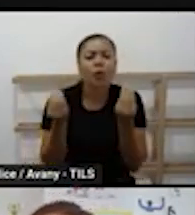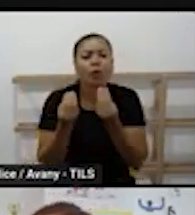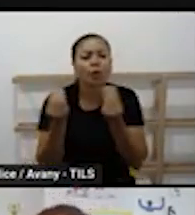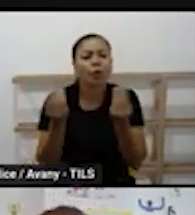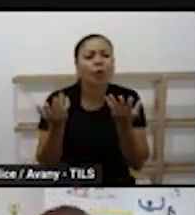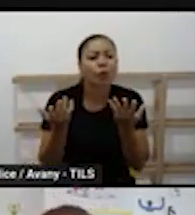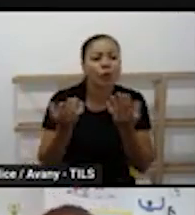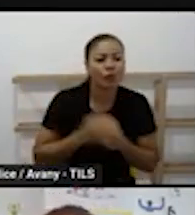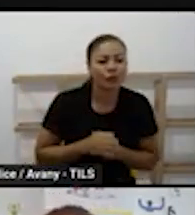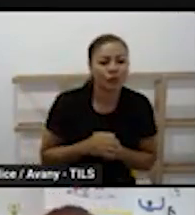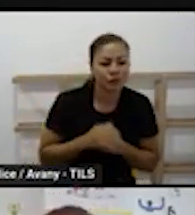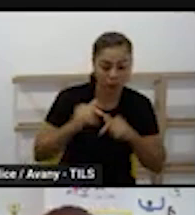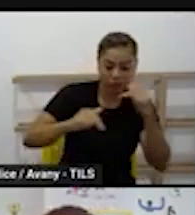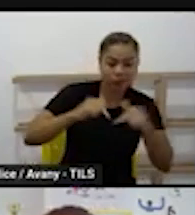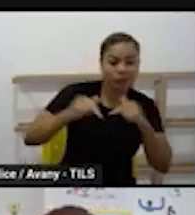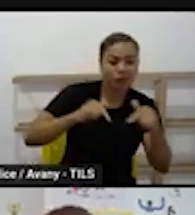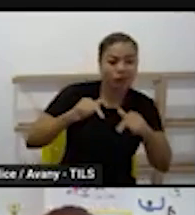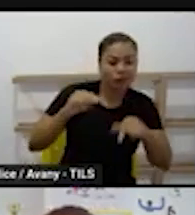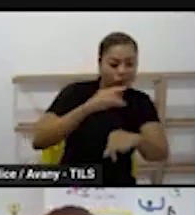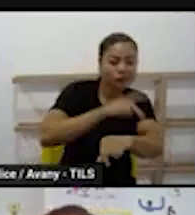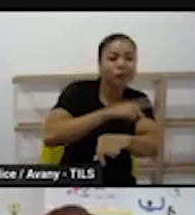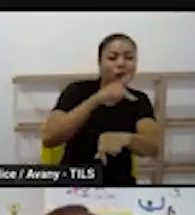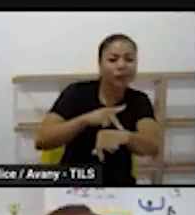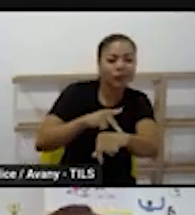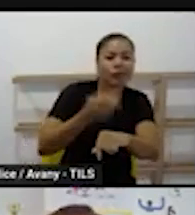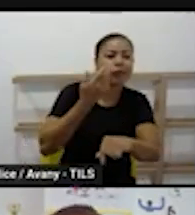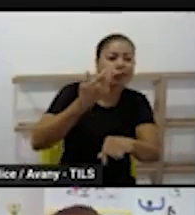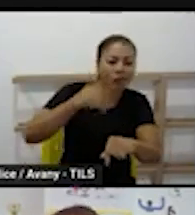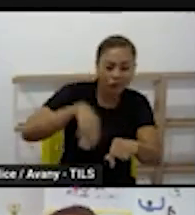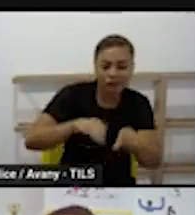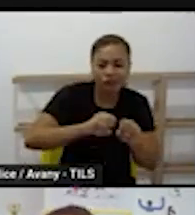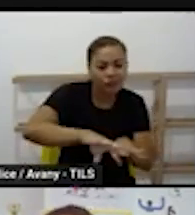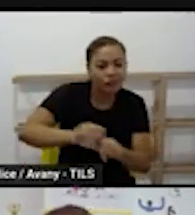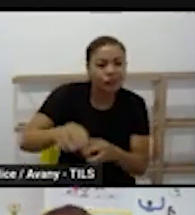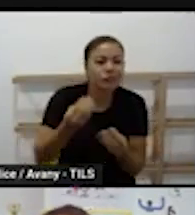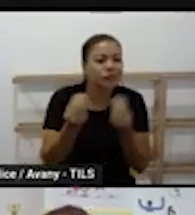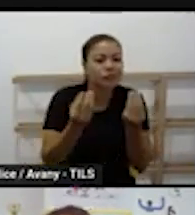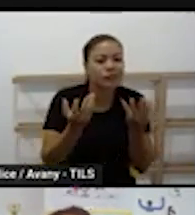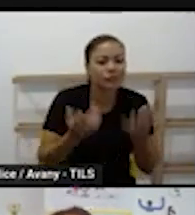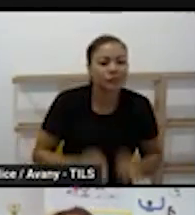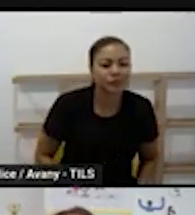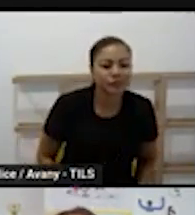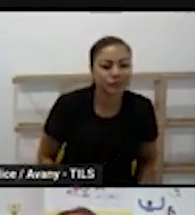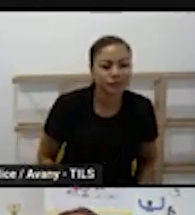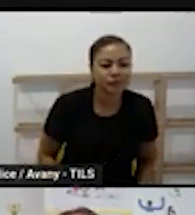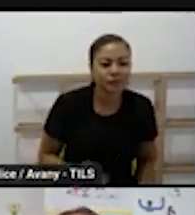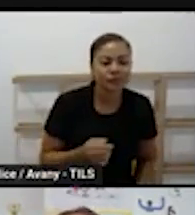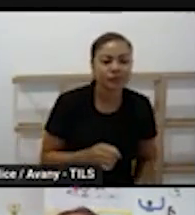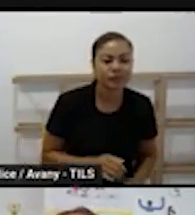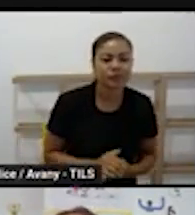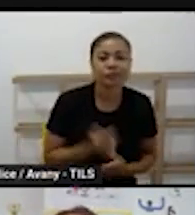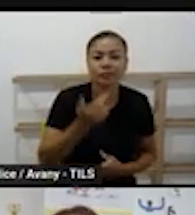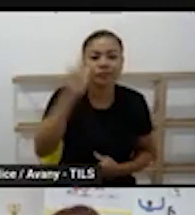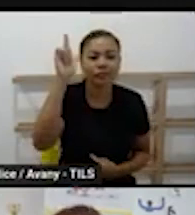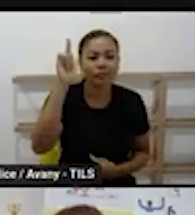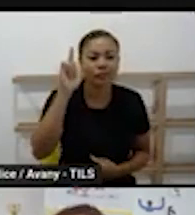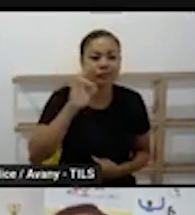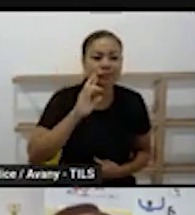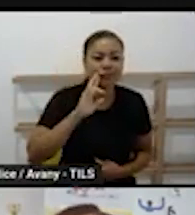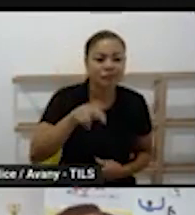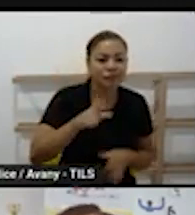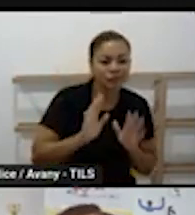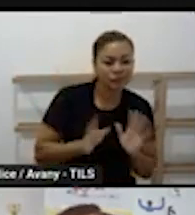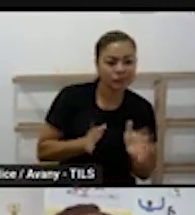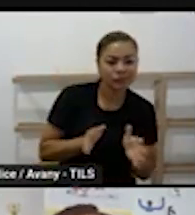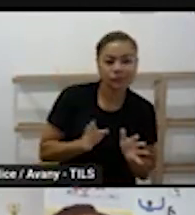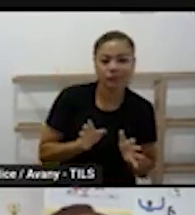infantil. Penso que o diagnóstico é o caminho. Carla Garcia está respondendo aqui. Mais alguém? Mais